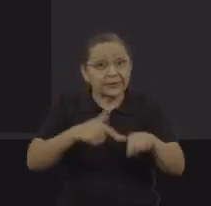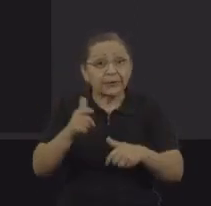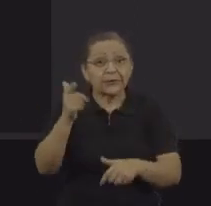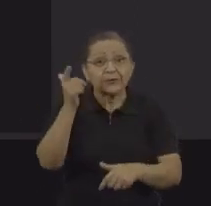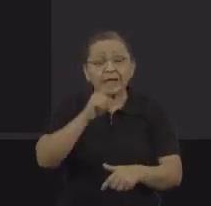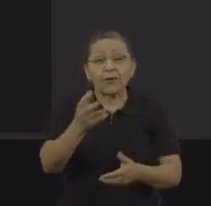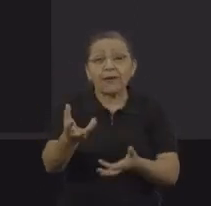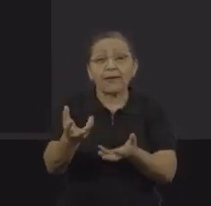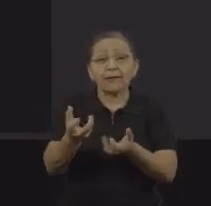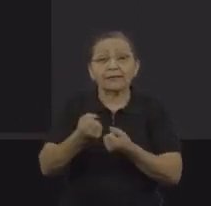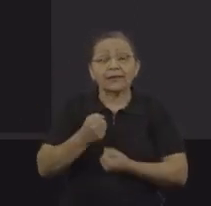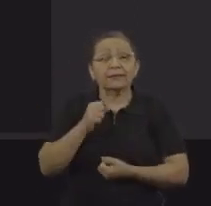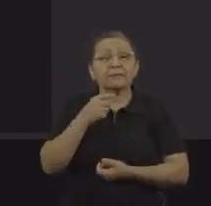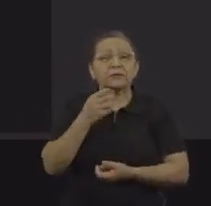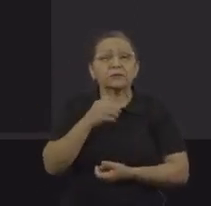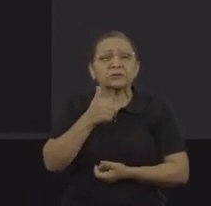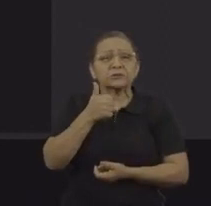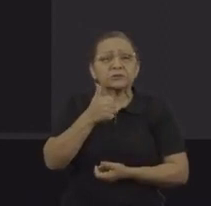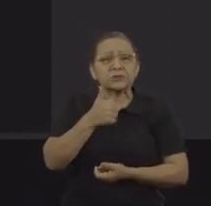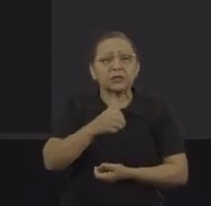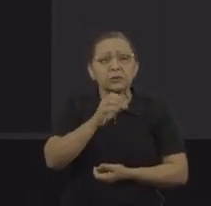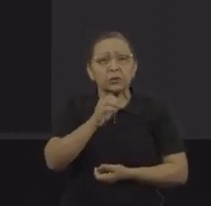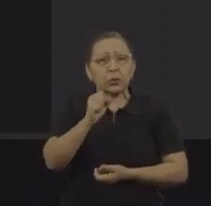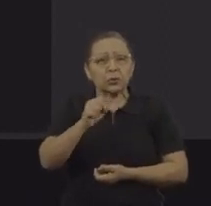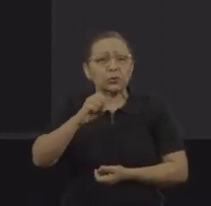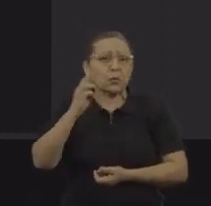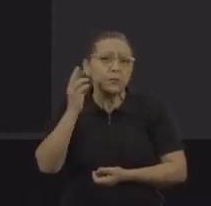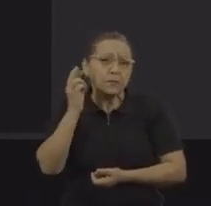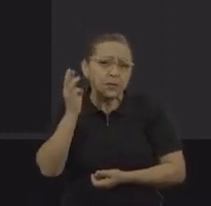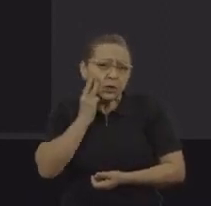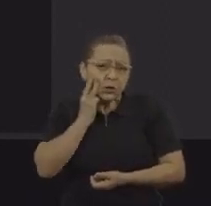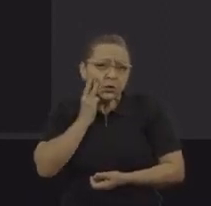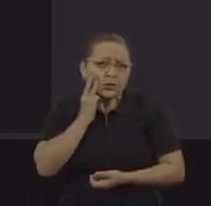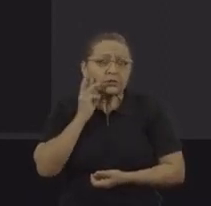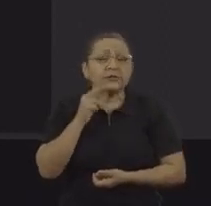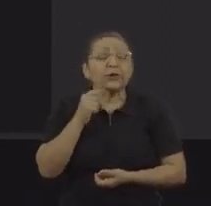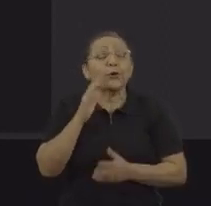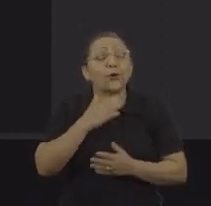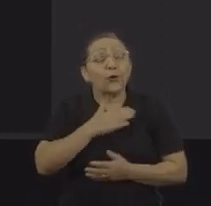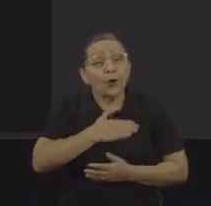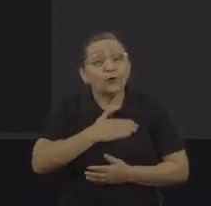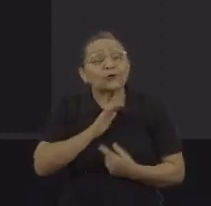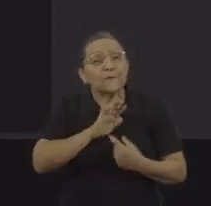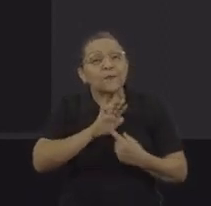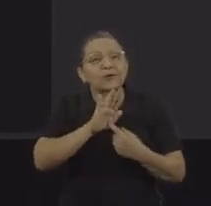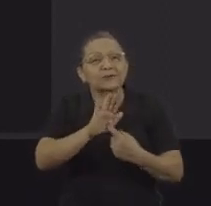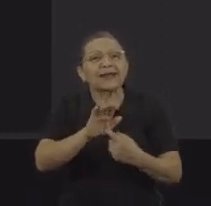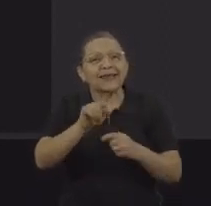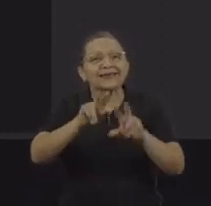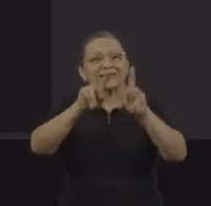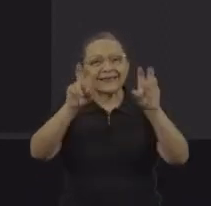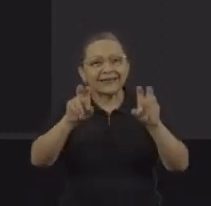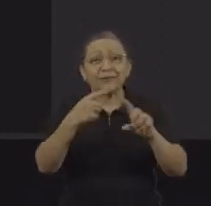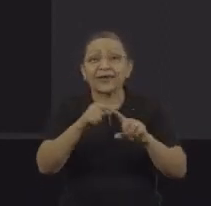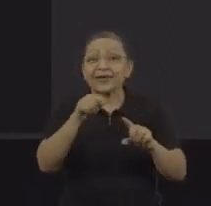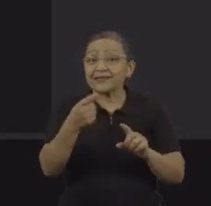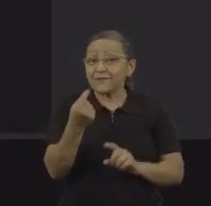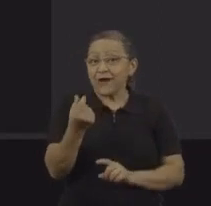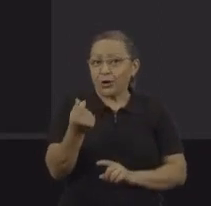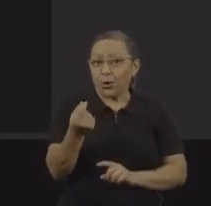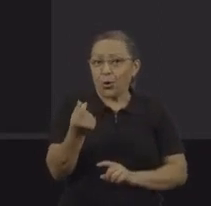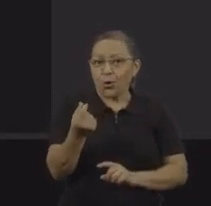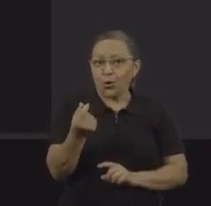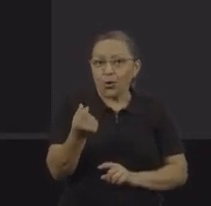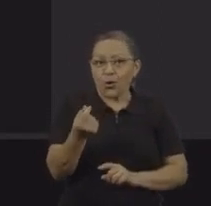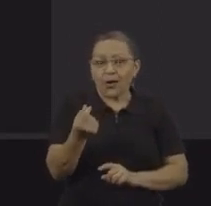cerca de 108 milhões de reais em verbas decisórias. E eu gosto de destacar essa cifra porque esse valor é um valor que